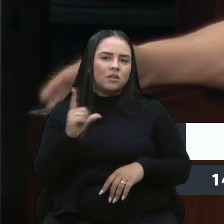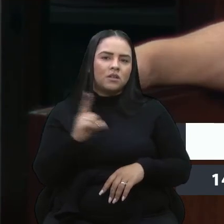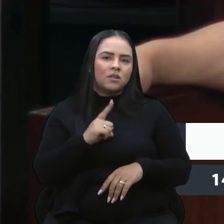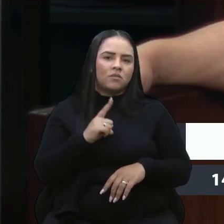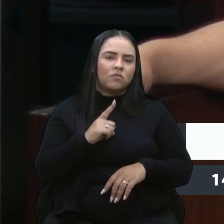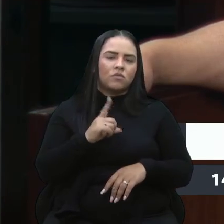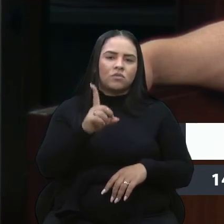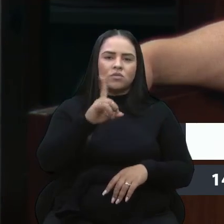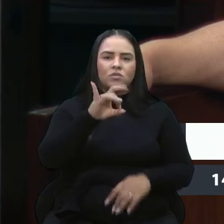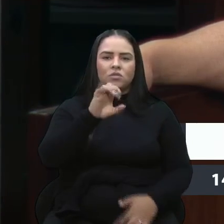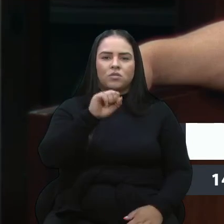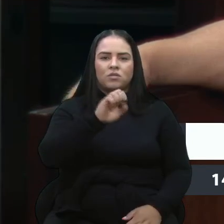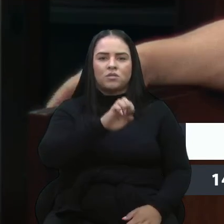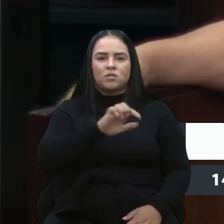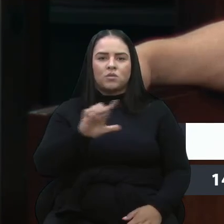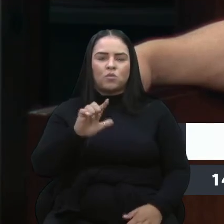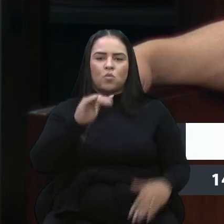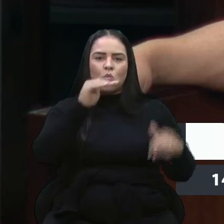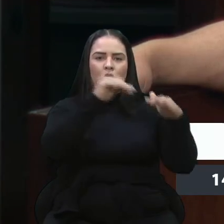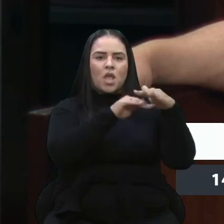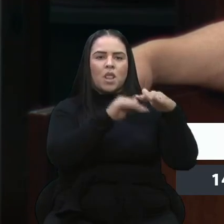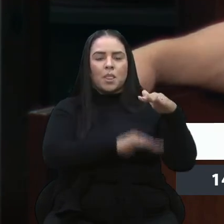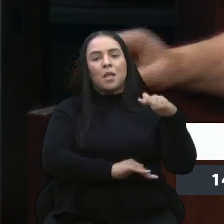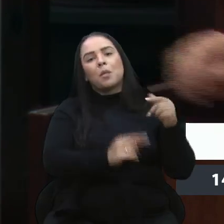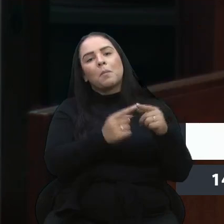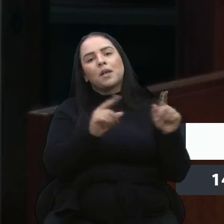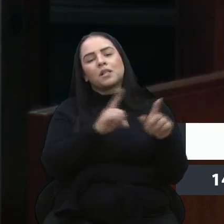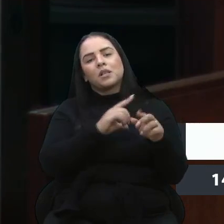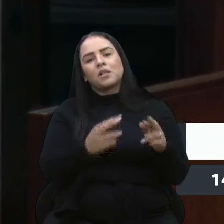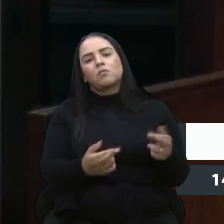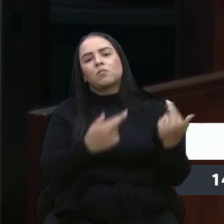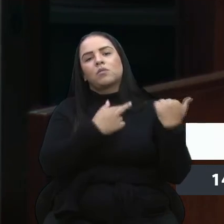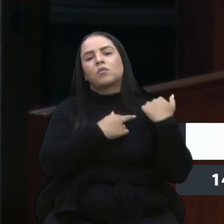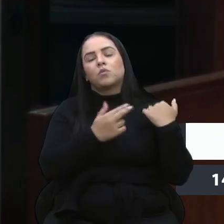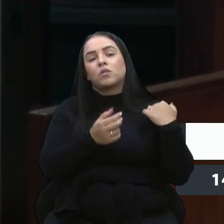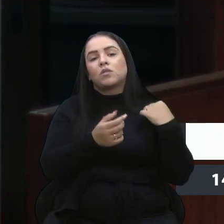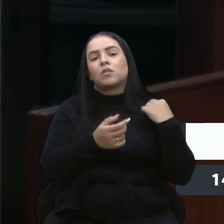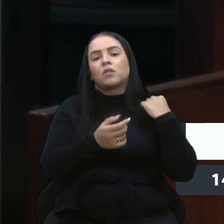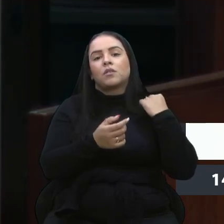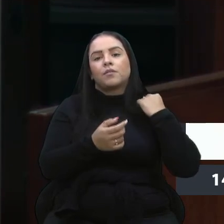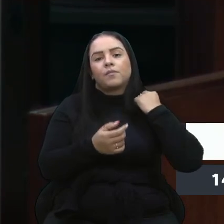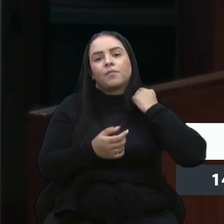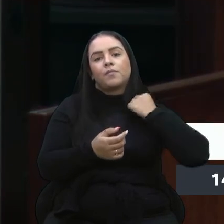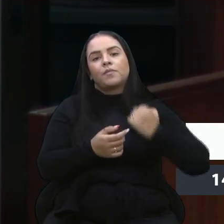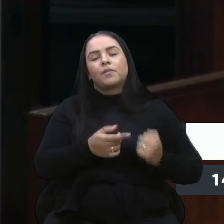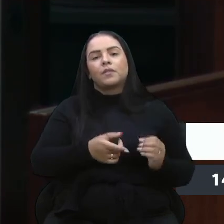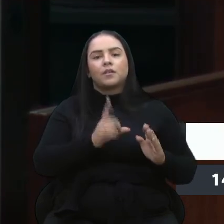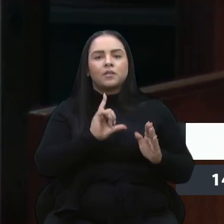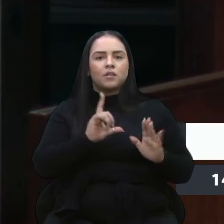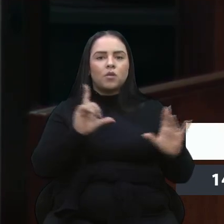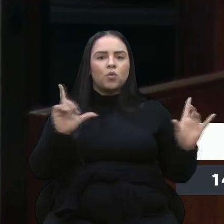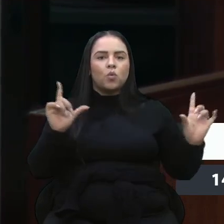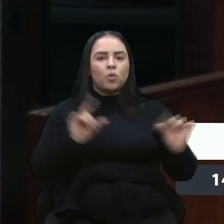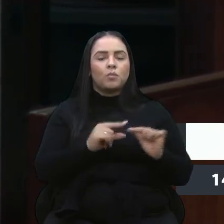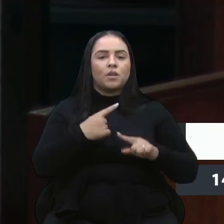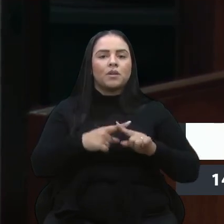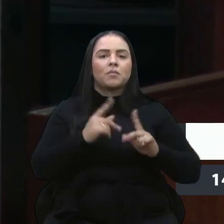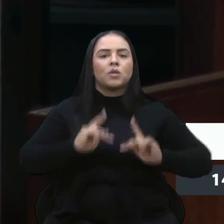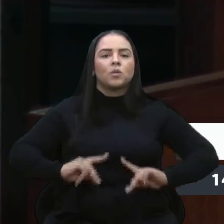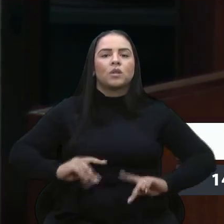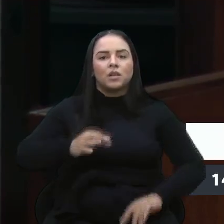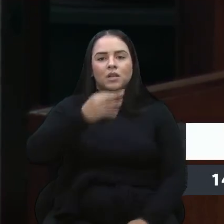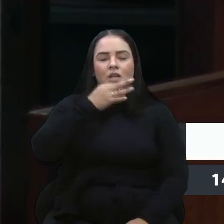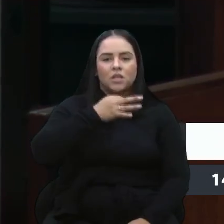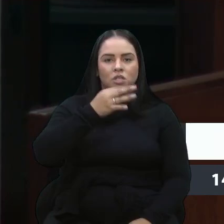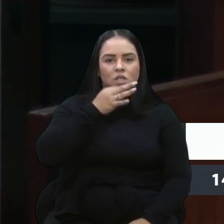diesel, enfim, estocado, mas que tem essa responsabilidade de o quanto antes poder baixar, porque as pessoas de Caxias e de todo